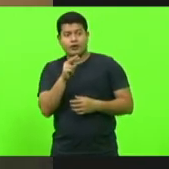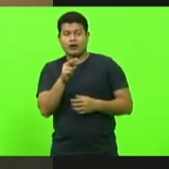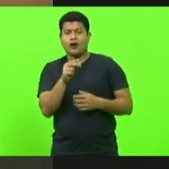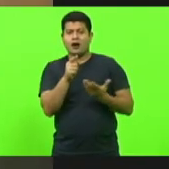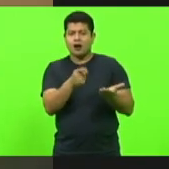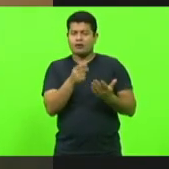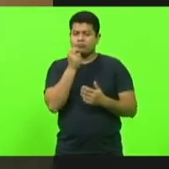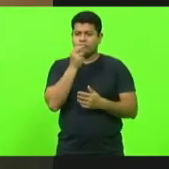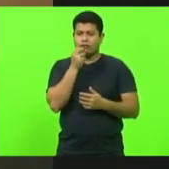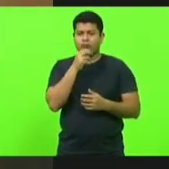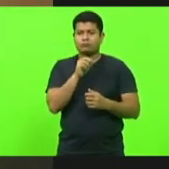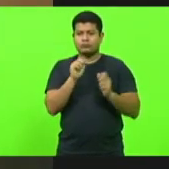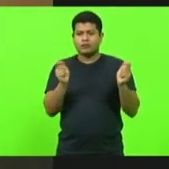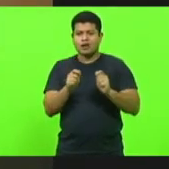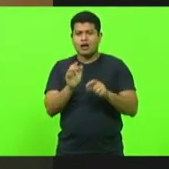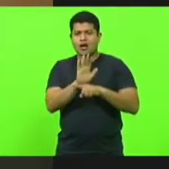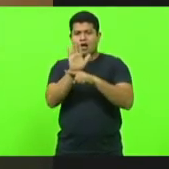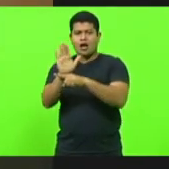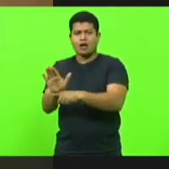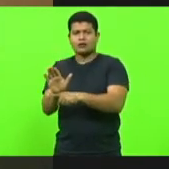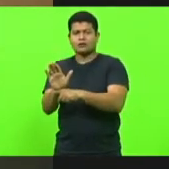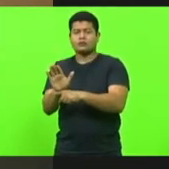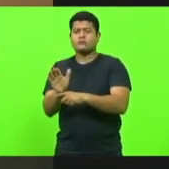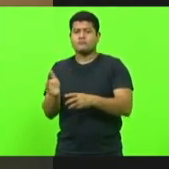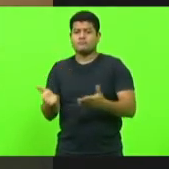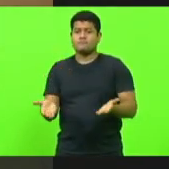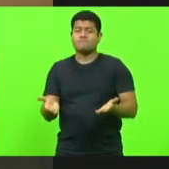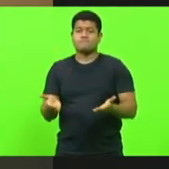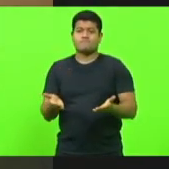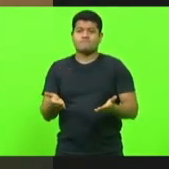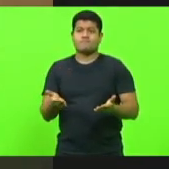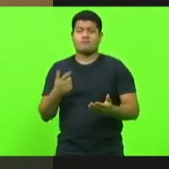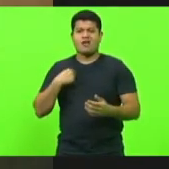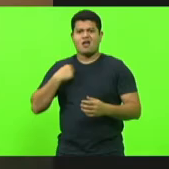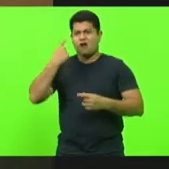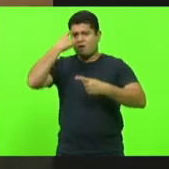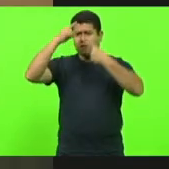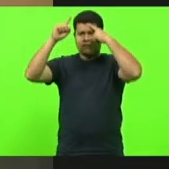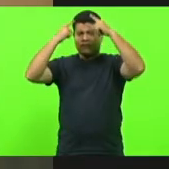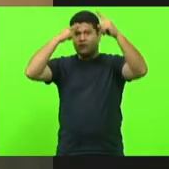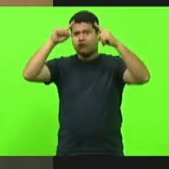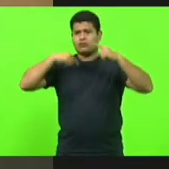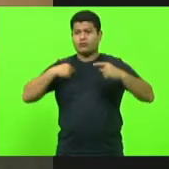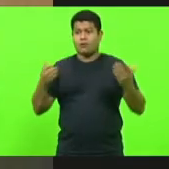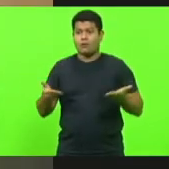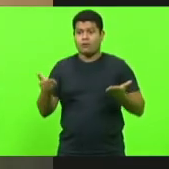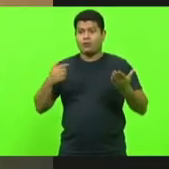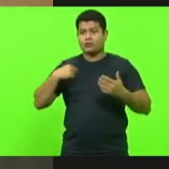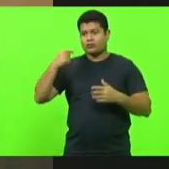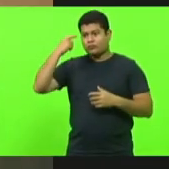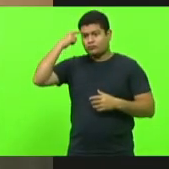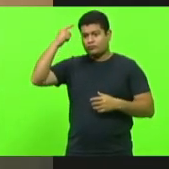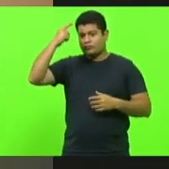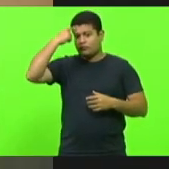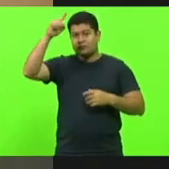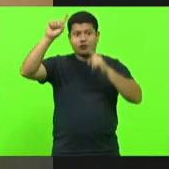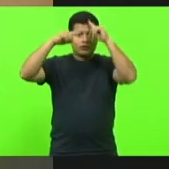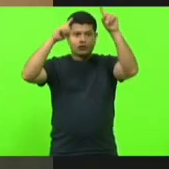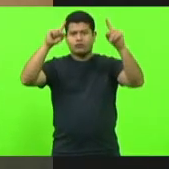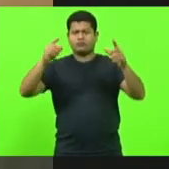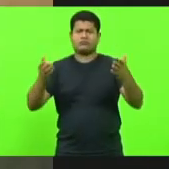eu não saio e assim como cada um dos senhores tem certeza não saio inventando as coisas o que que eu vou falar hoje o que que eu vou inventar hoje não é assim